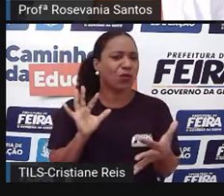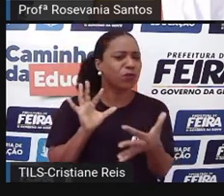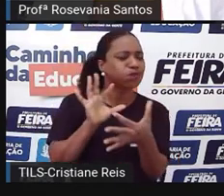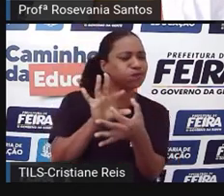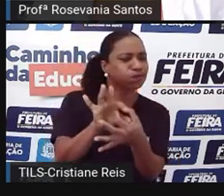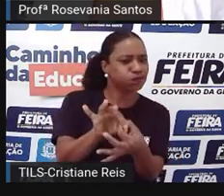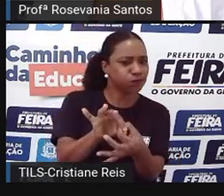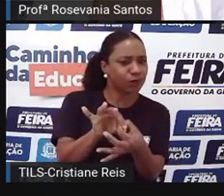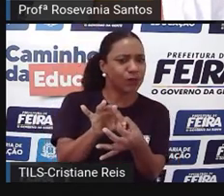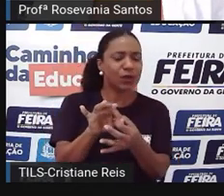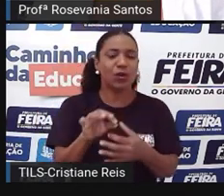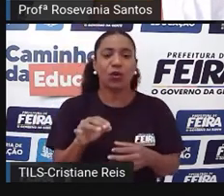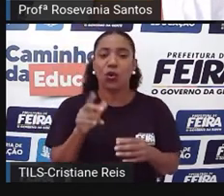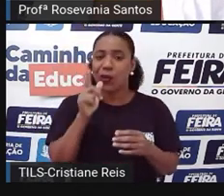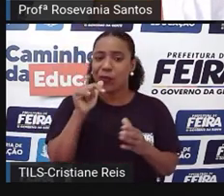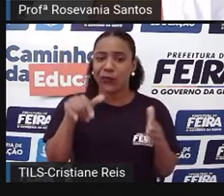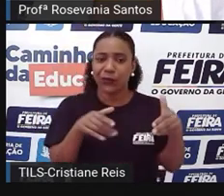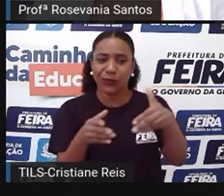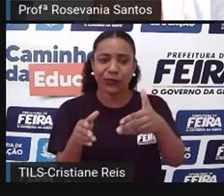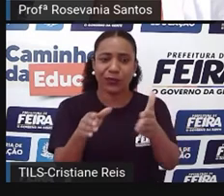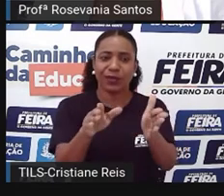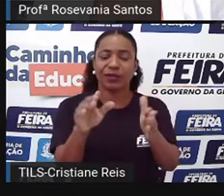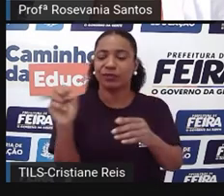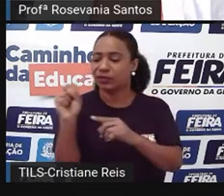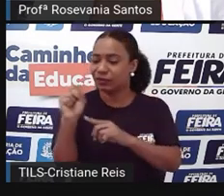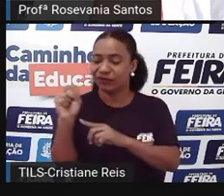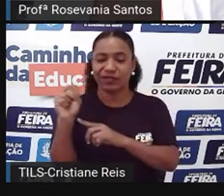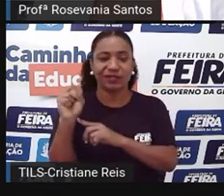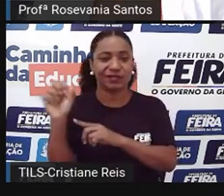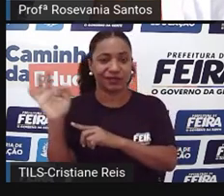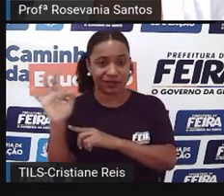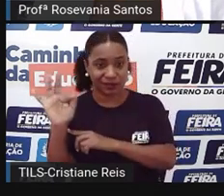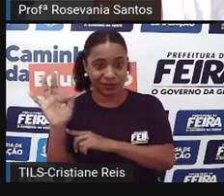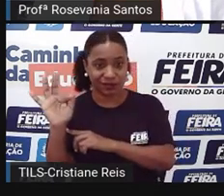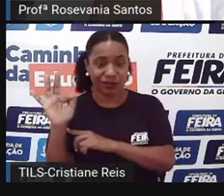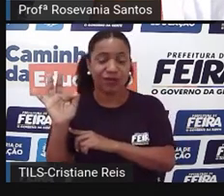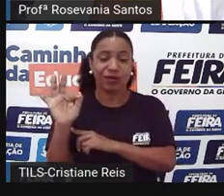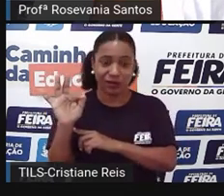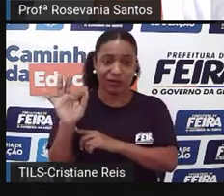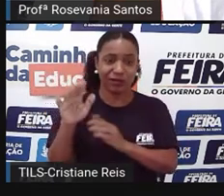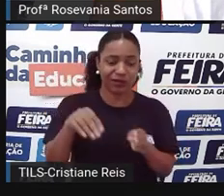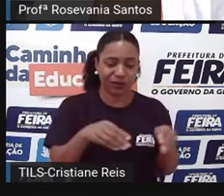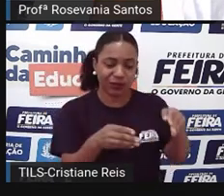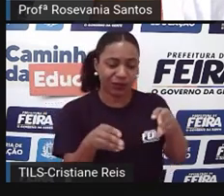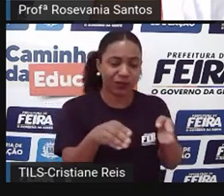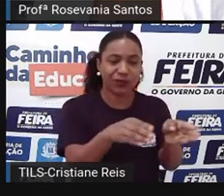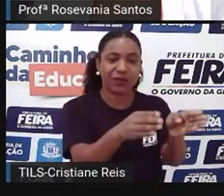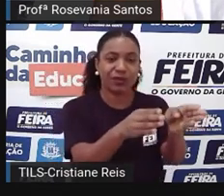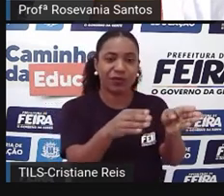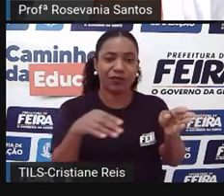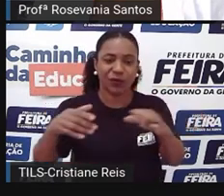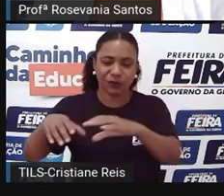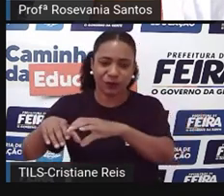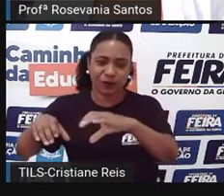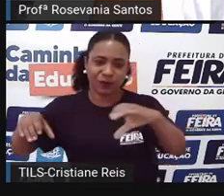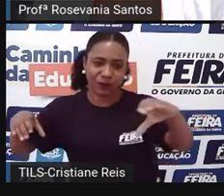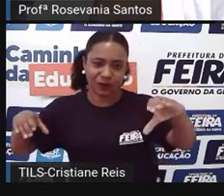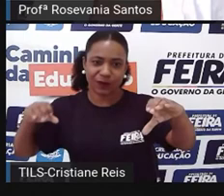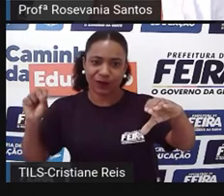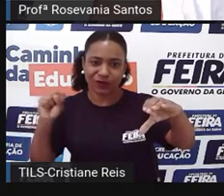Francisco a rios temporários, o semiárido por meio de canais artificiais, né, que é essa